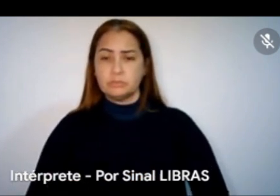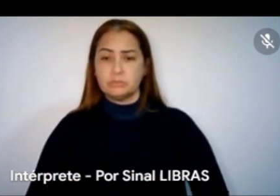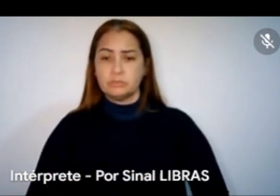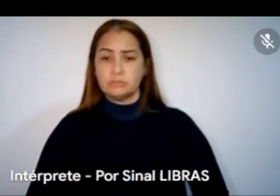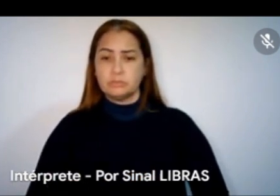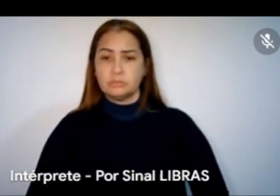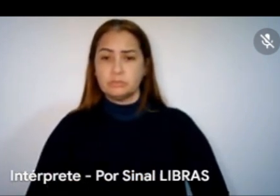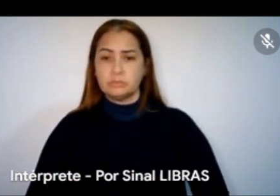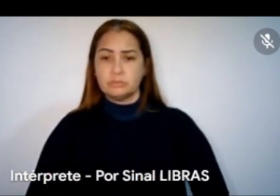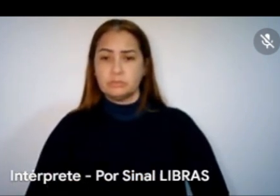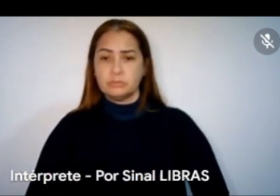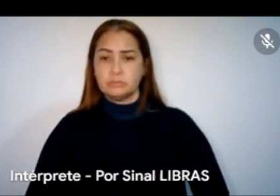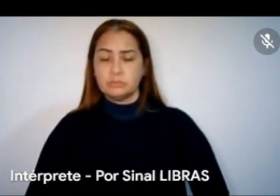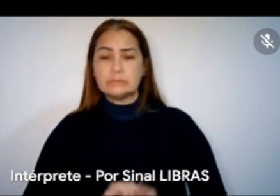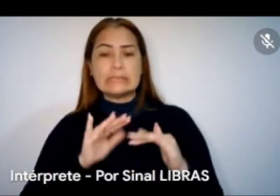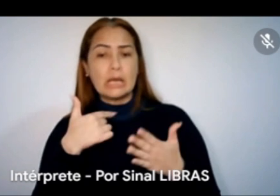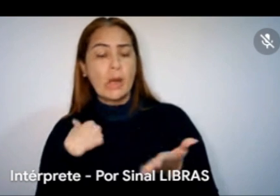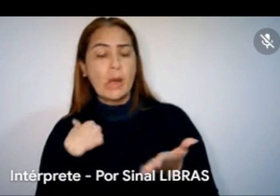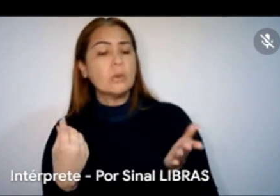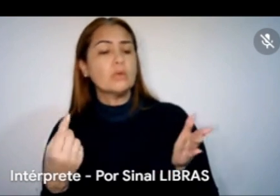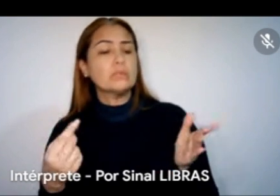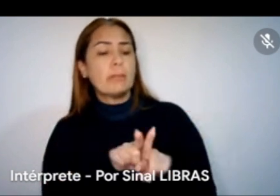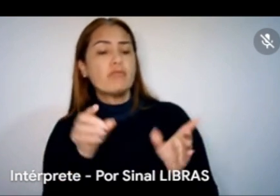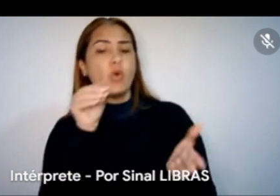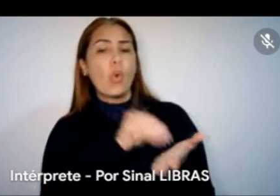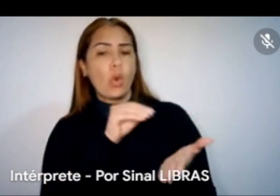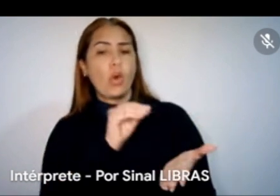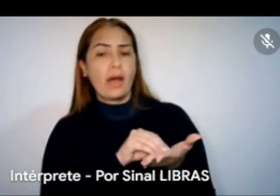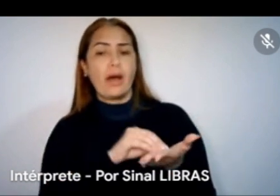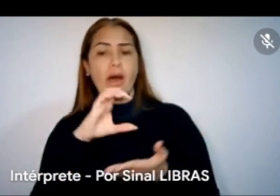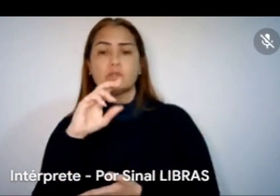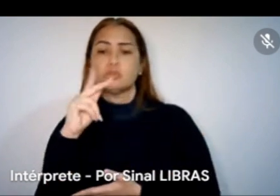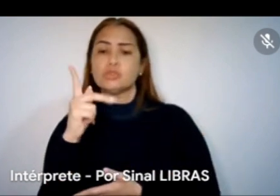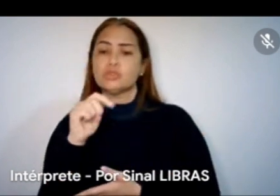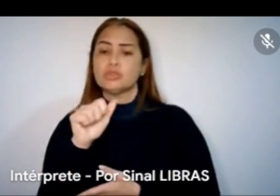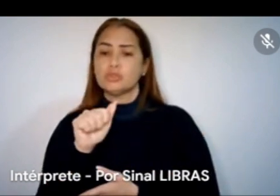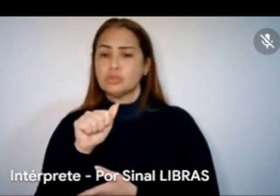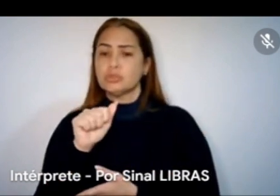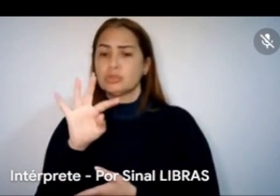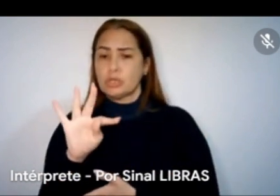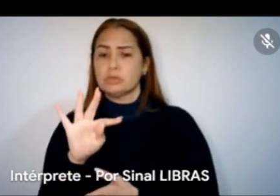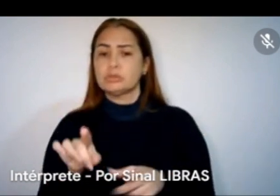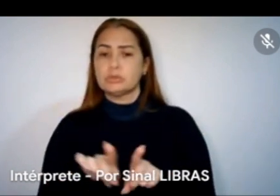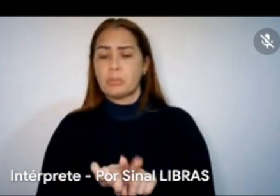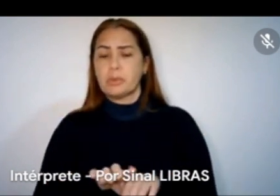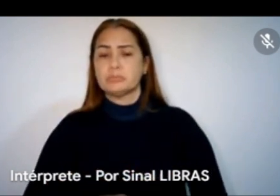Estou colocando aqui no chat também, tá? Obrigado, Leita. Obrigado, Leita.